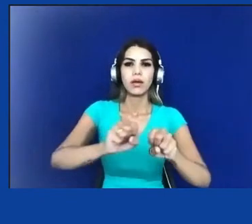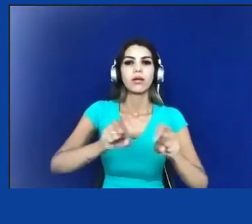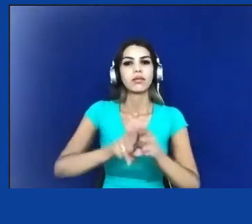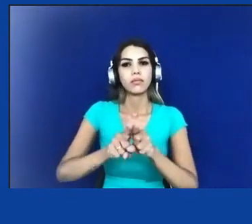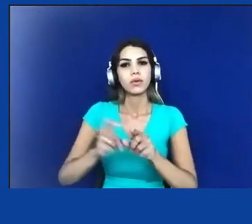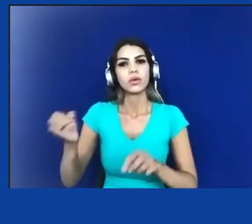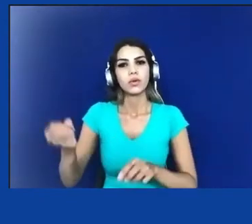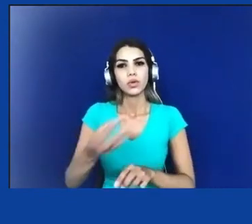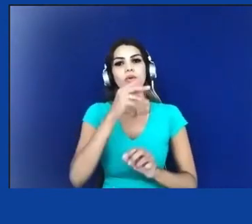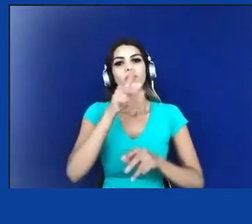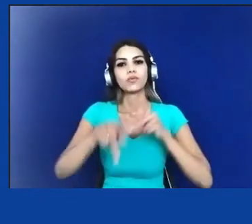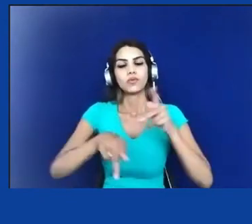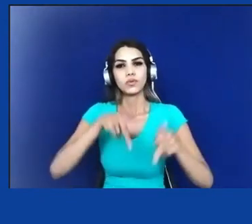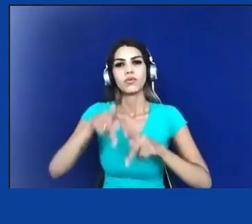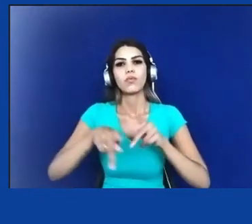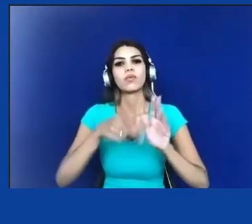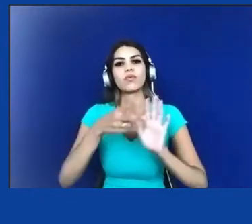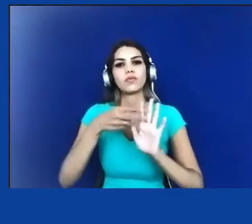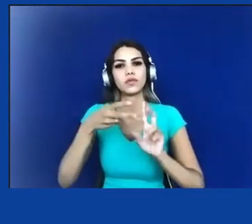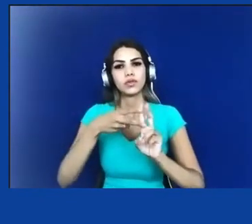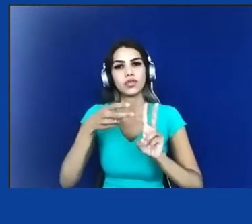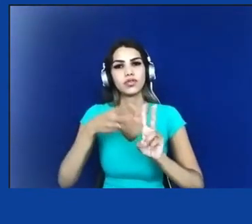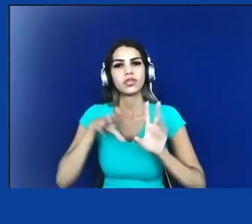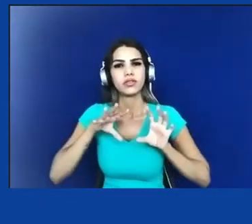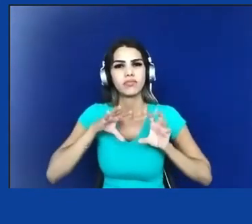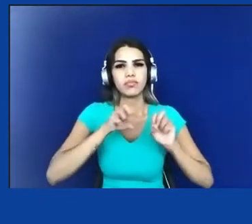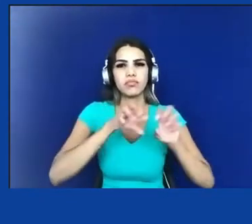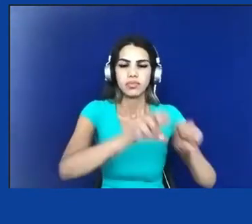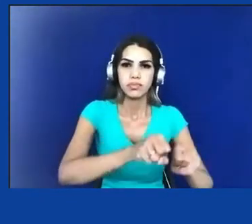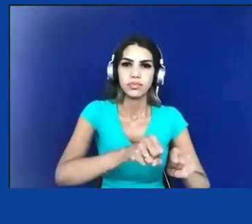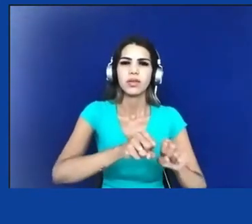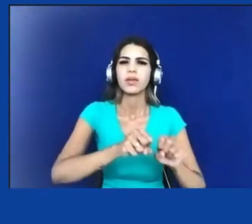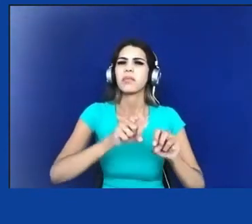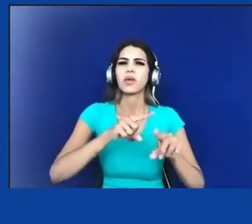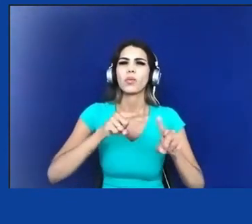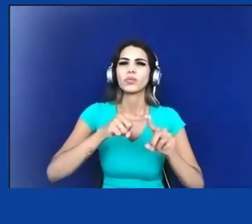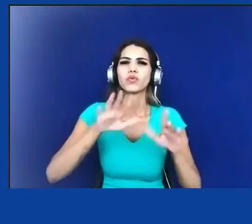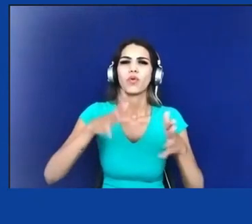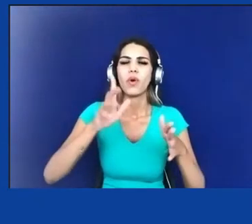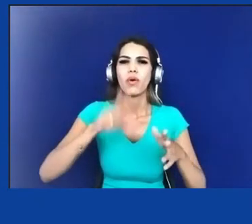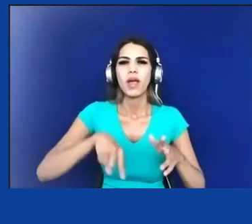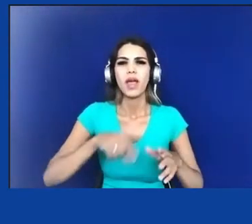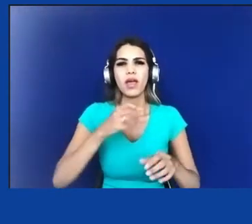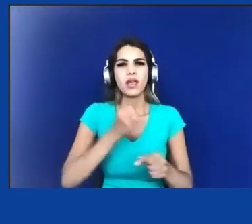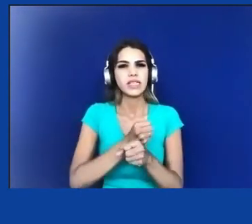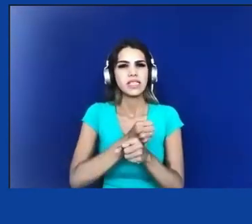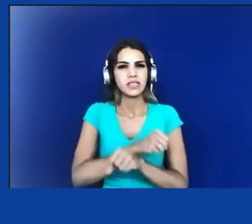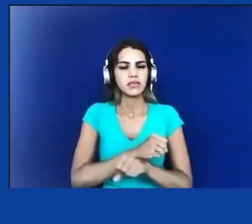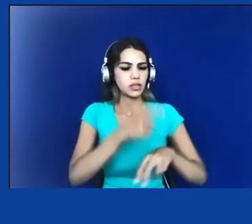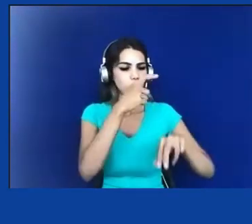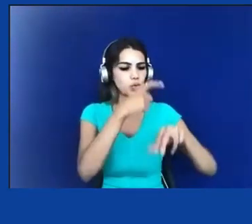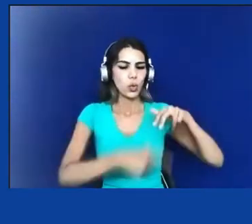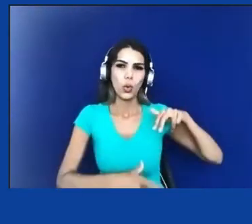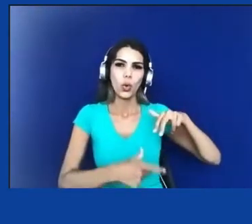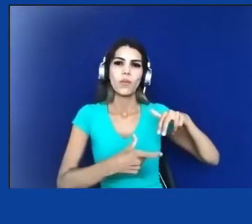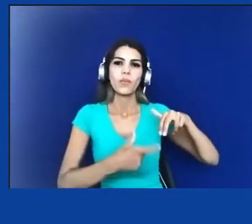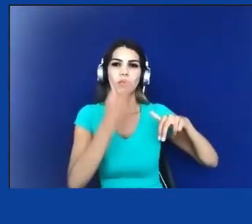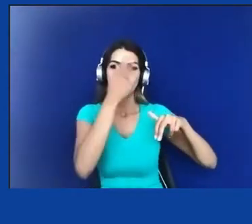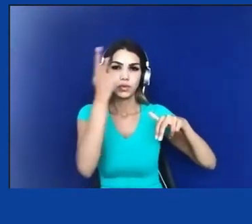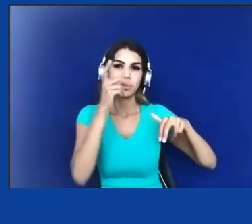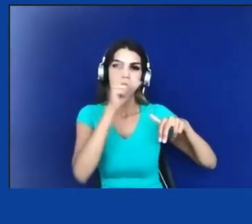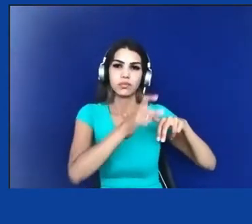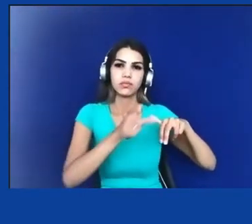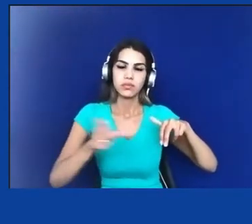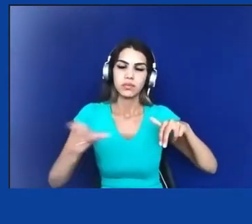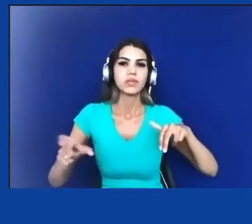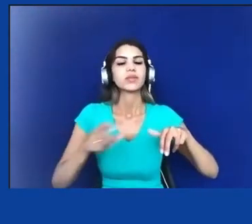escravização dos corpos para a escravização desses povos que são minorias e que foram nações colonizadas